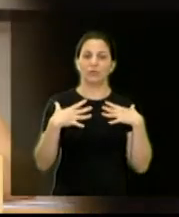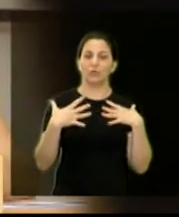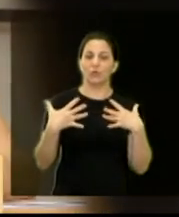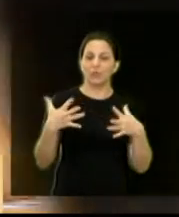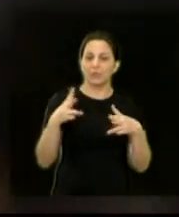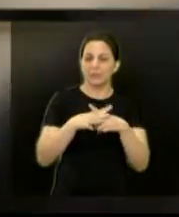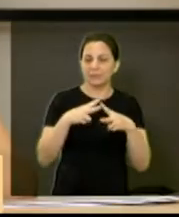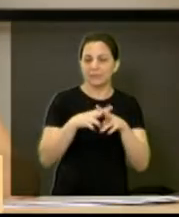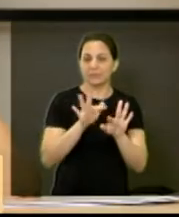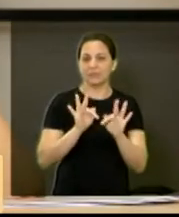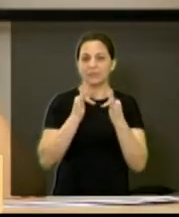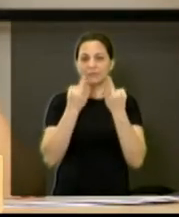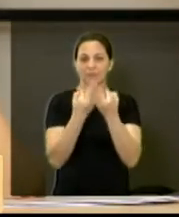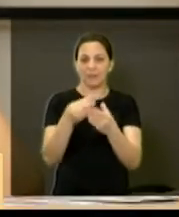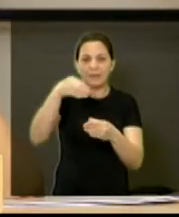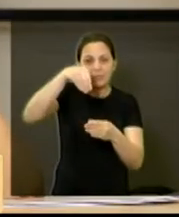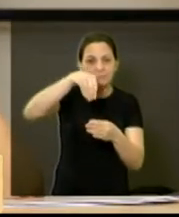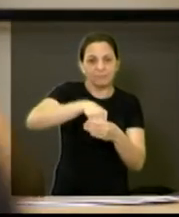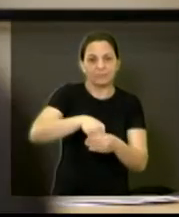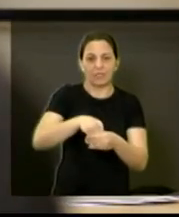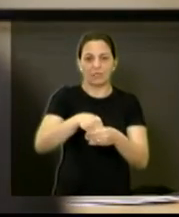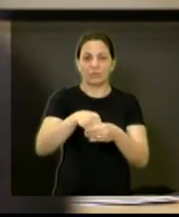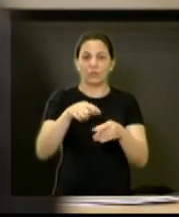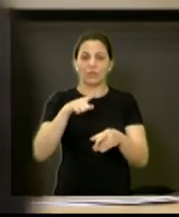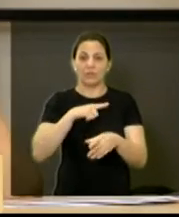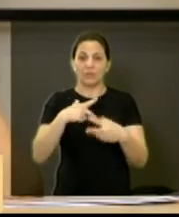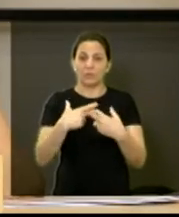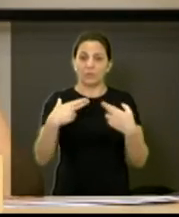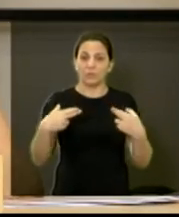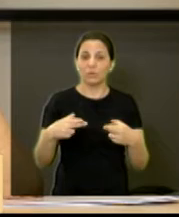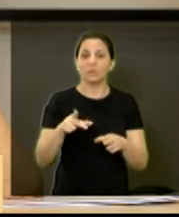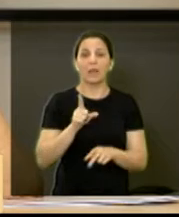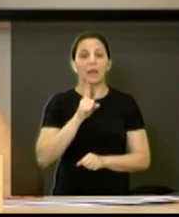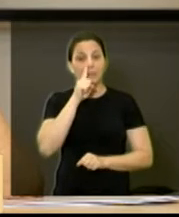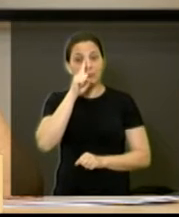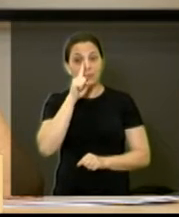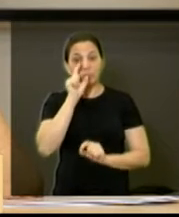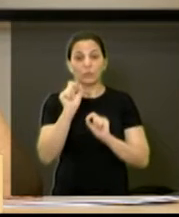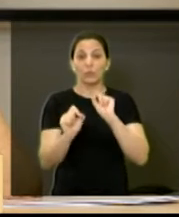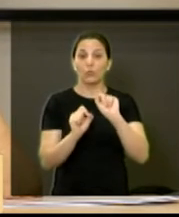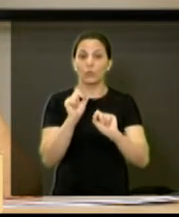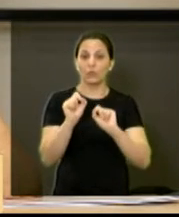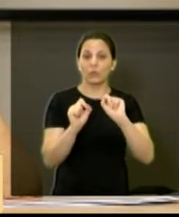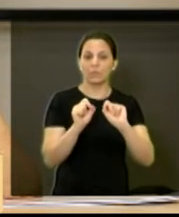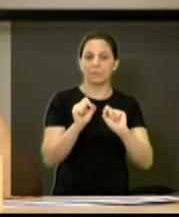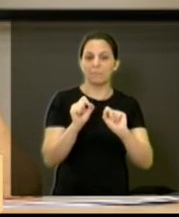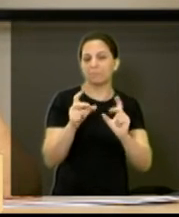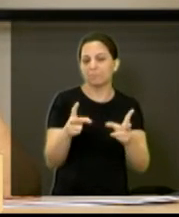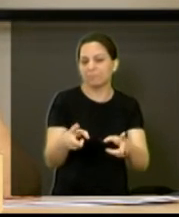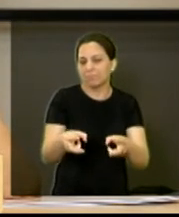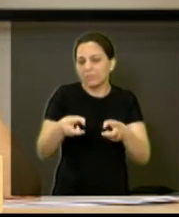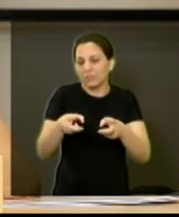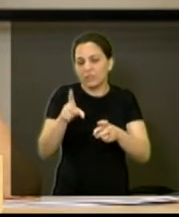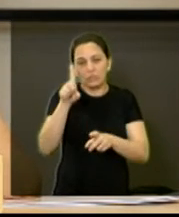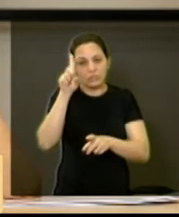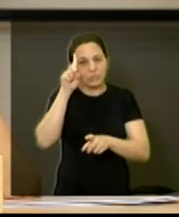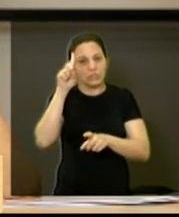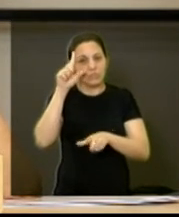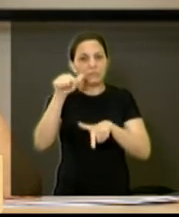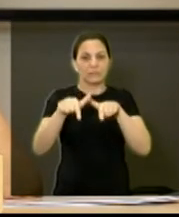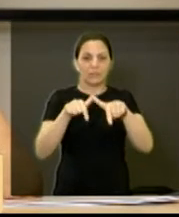familiares. Então, são vulnerabilidades que a gente hoje detecta no nosso dia a dia.